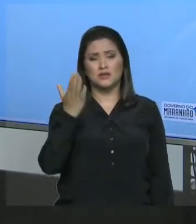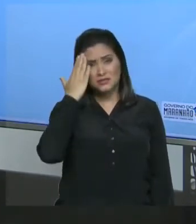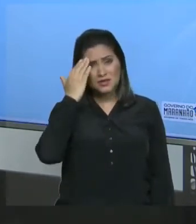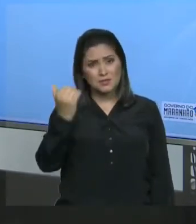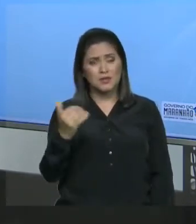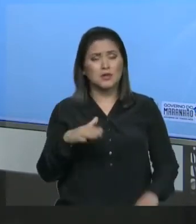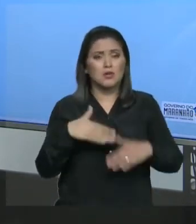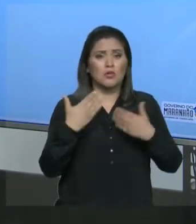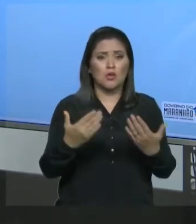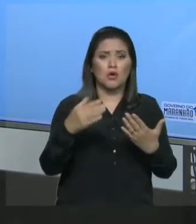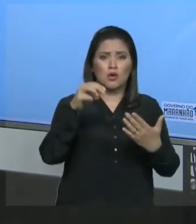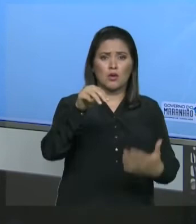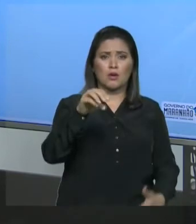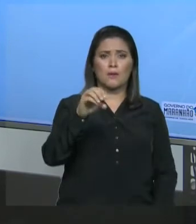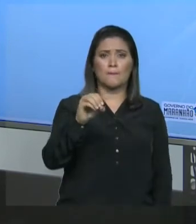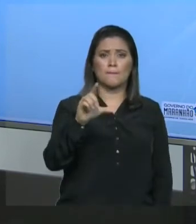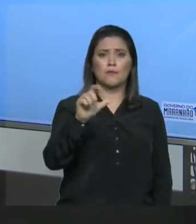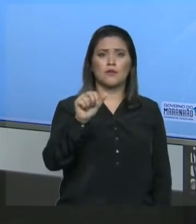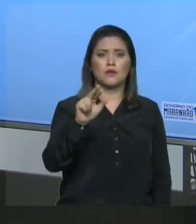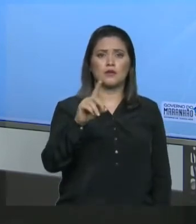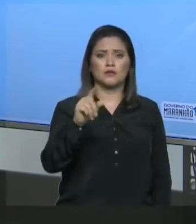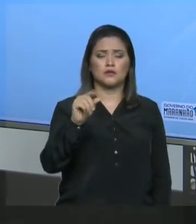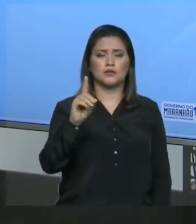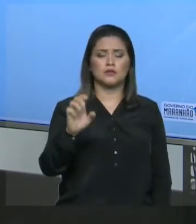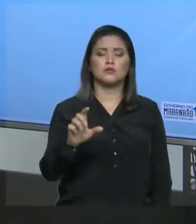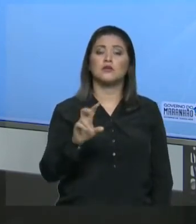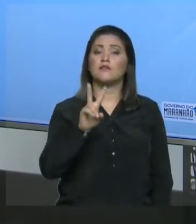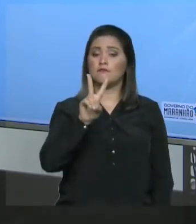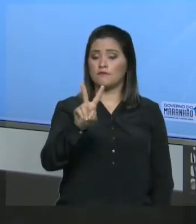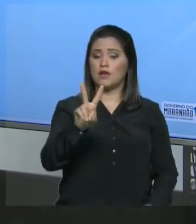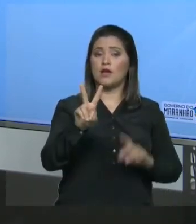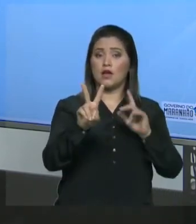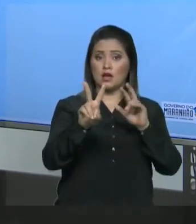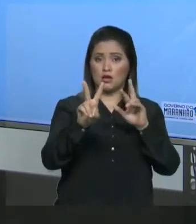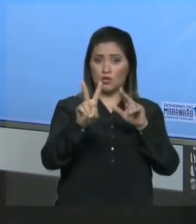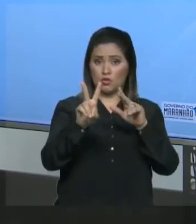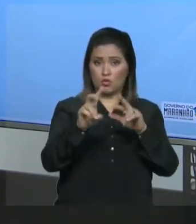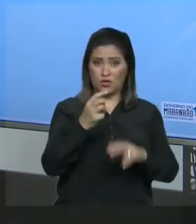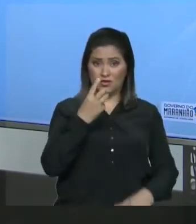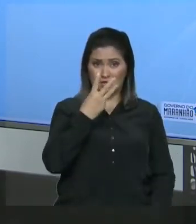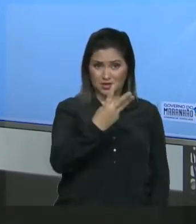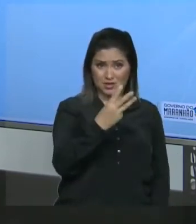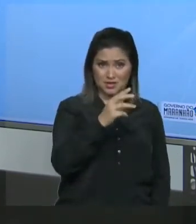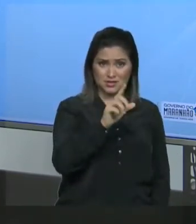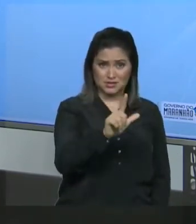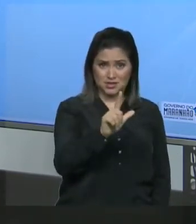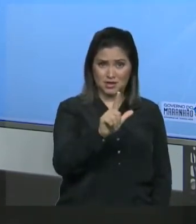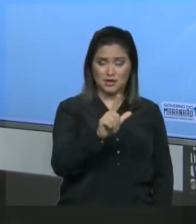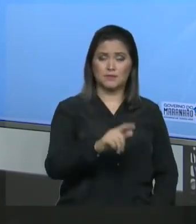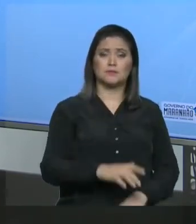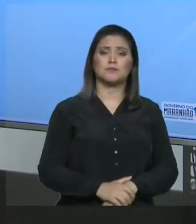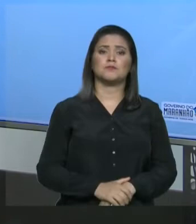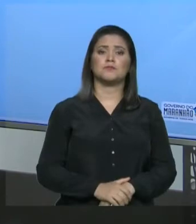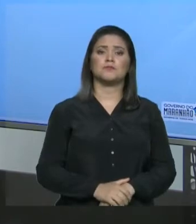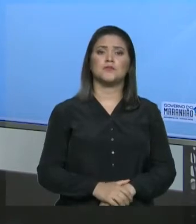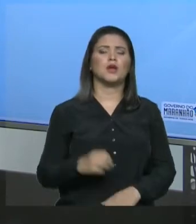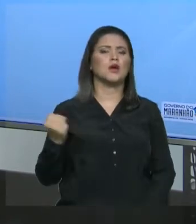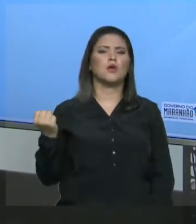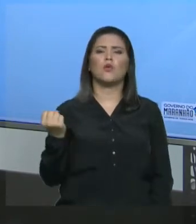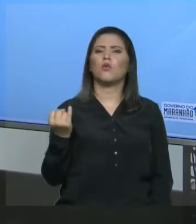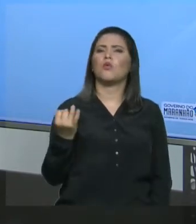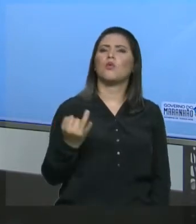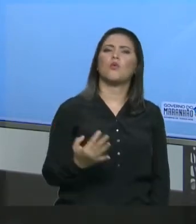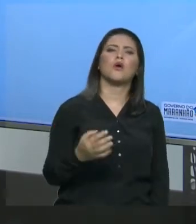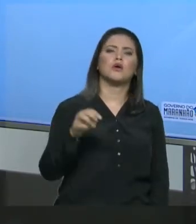dados? Ele está me dando o volume da solução, 3 litros. Ele está me dando a quantidade em mols